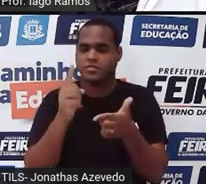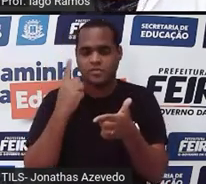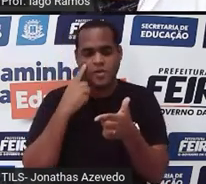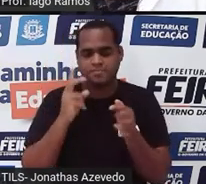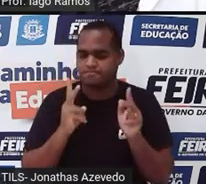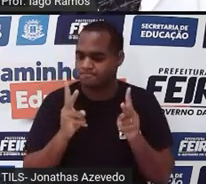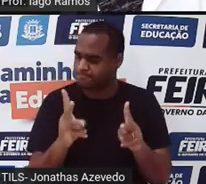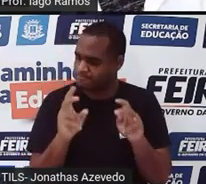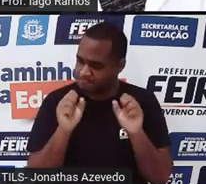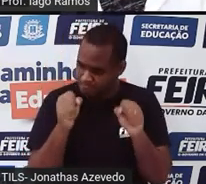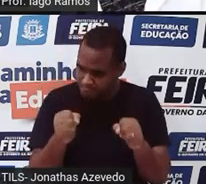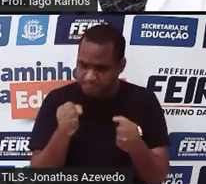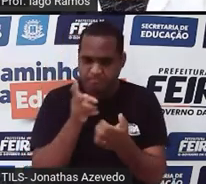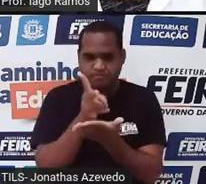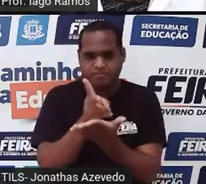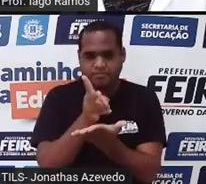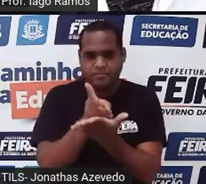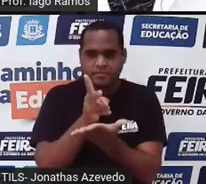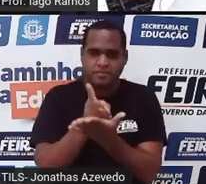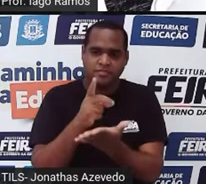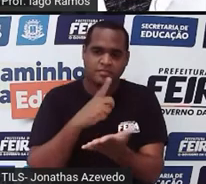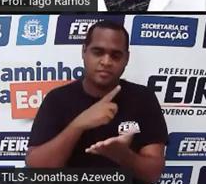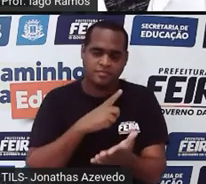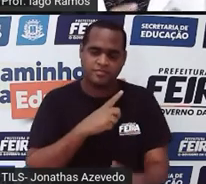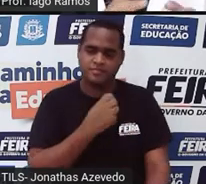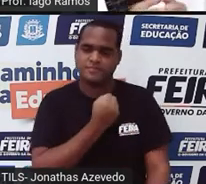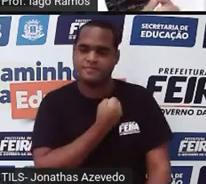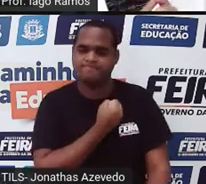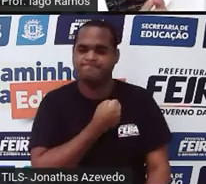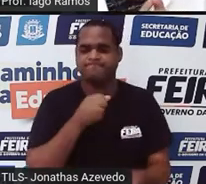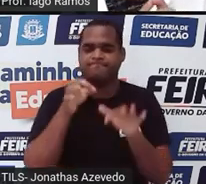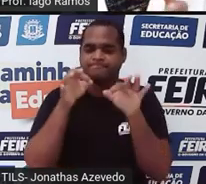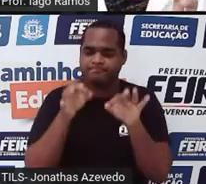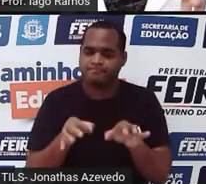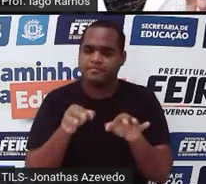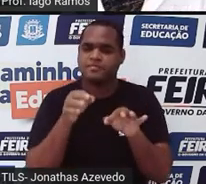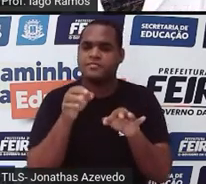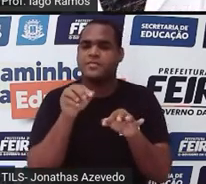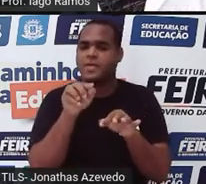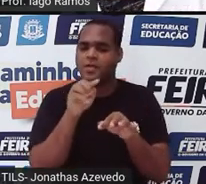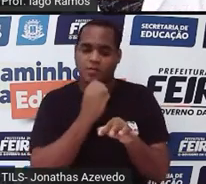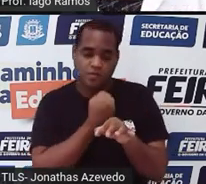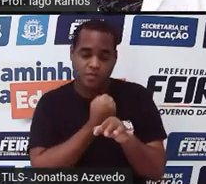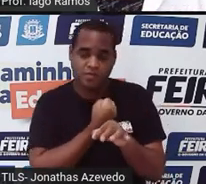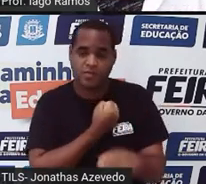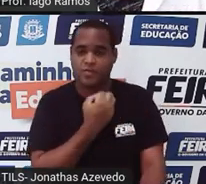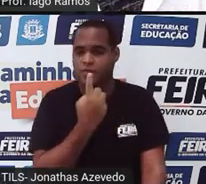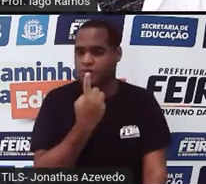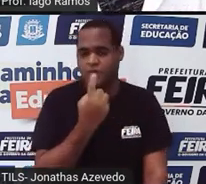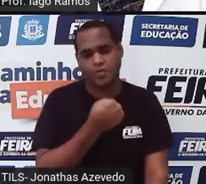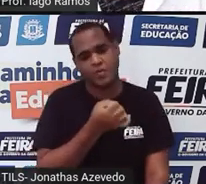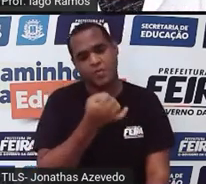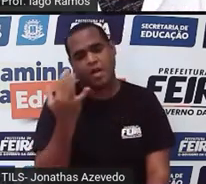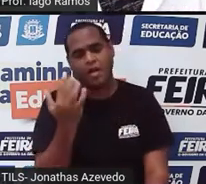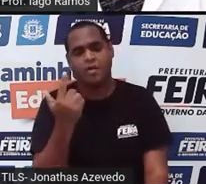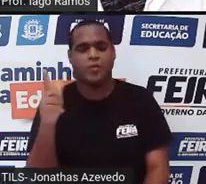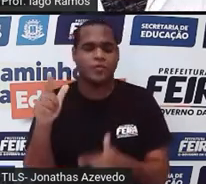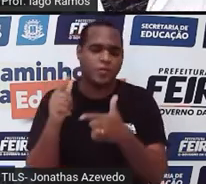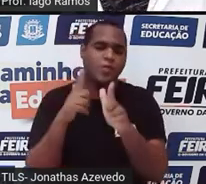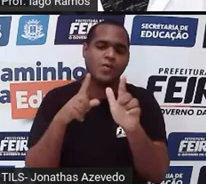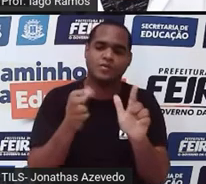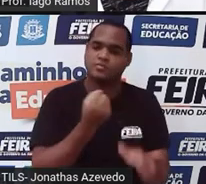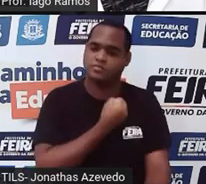continuar falando de sequência numérica dessa aula. Com certeza você vai sair do número um para os outros números aí. Certo?